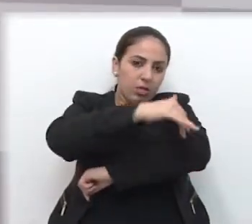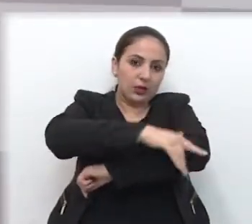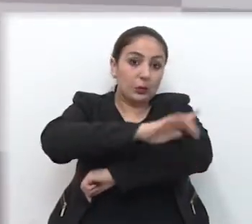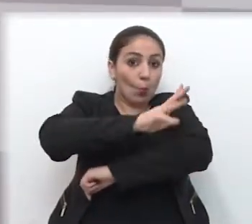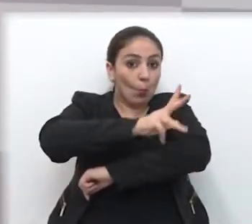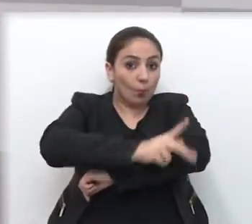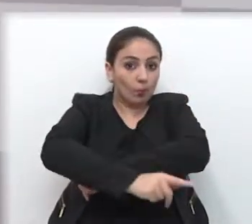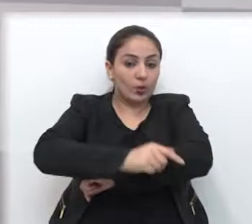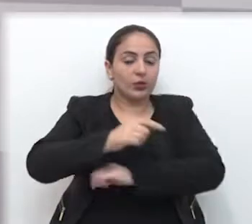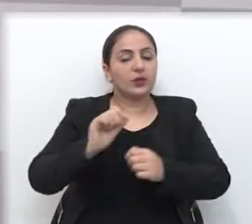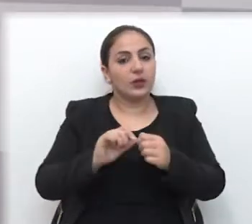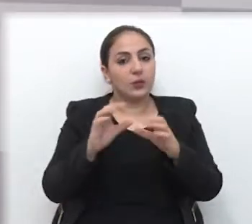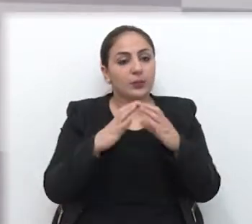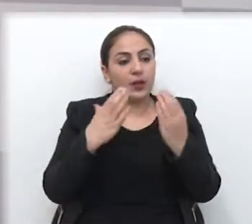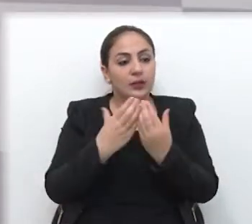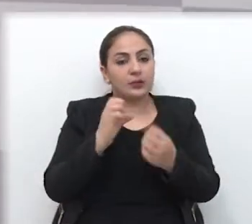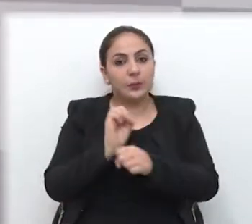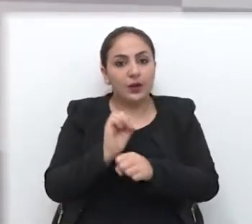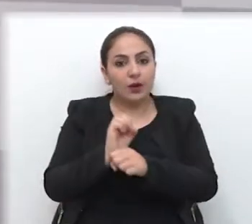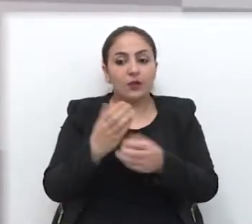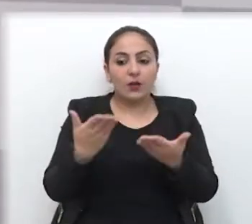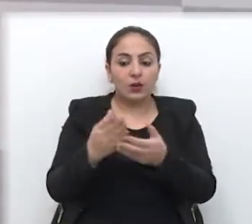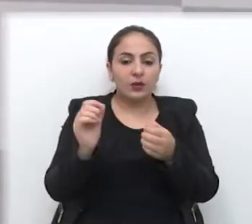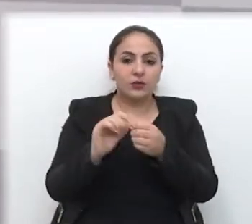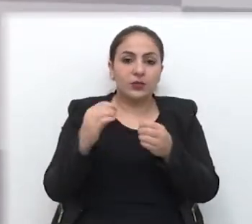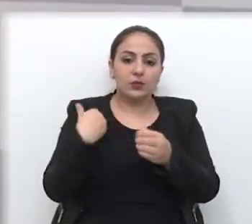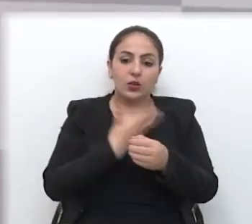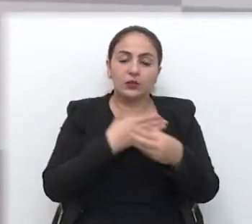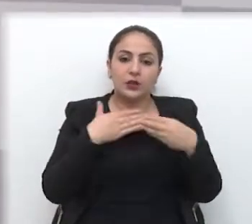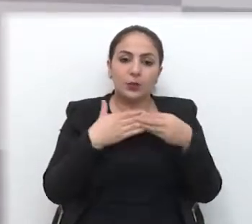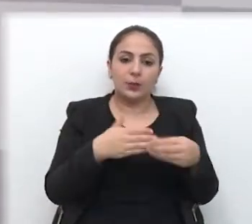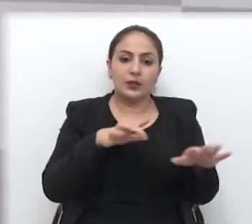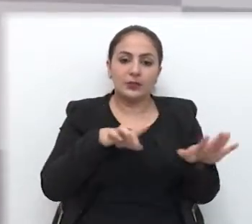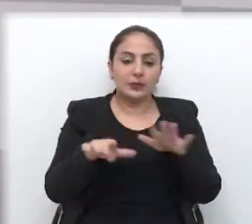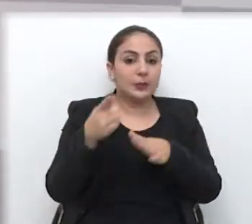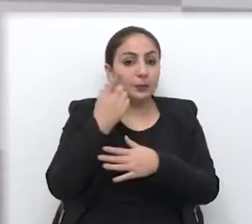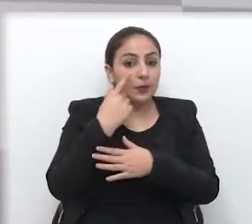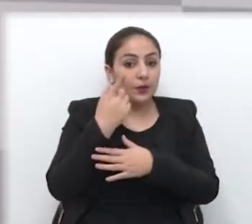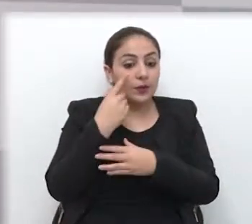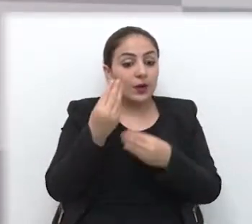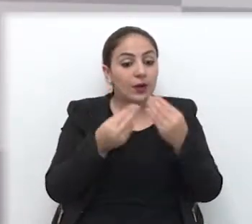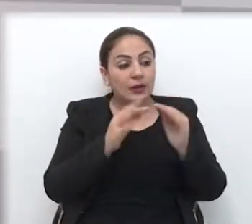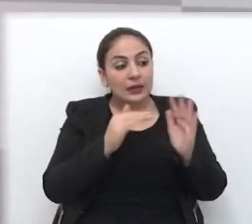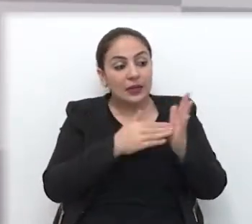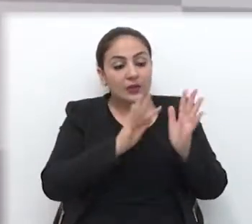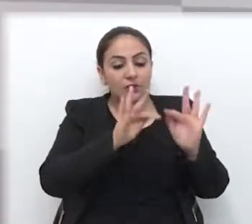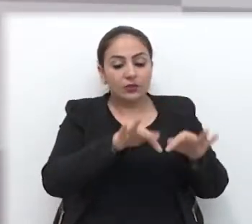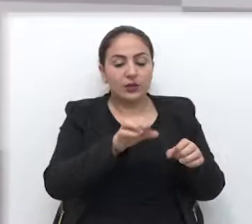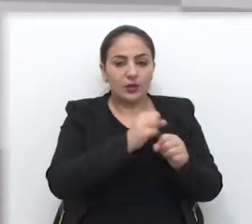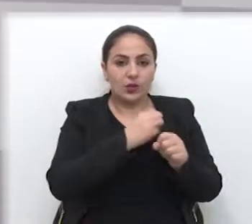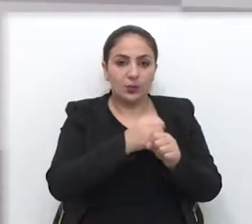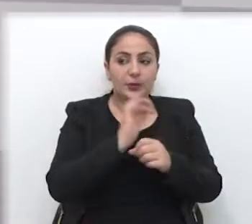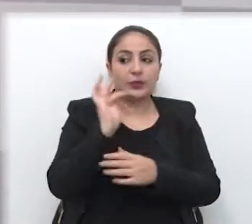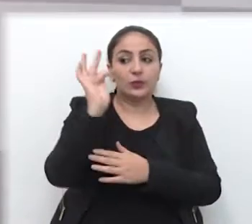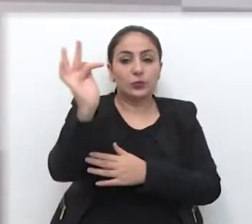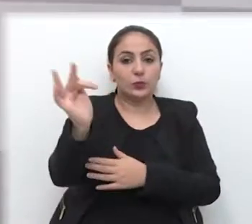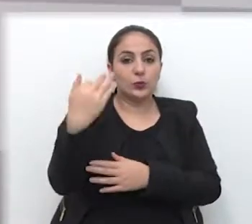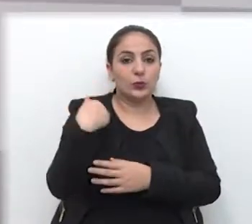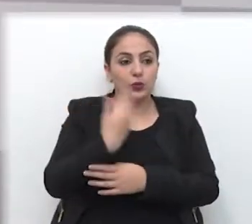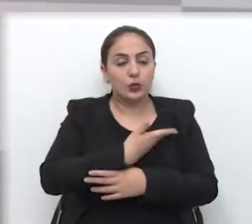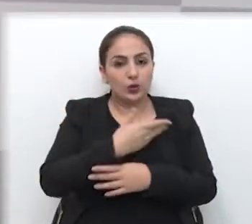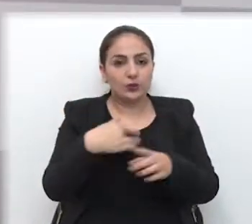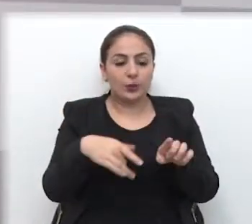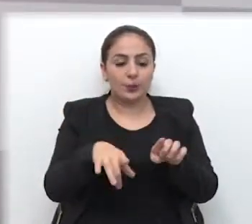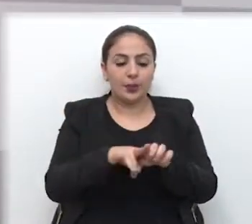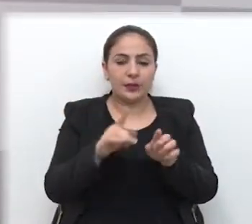comunidade aguardava e que estão sendo feitas agora. Nós vamos acompanhar mais essa semana para ver a finalização da obra. E futuramente nós